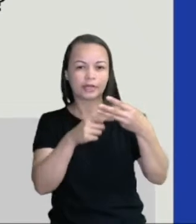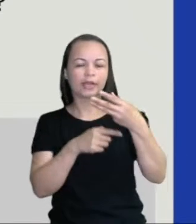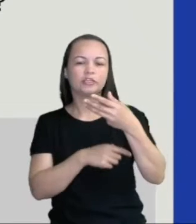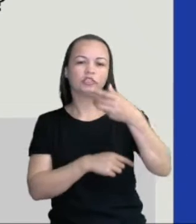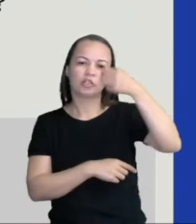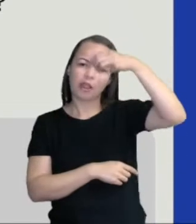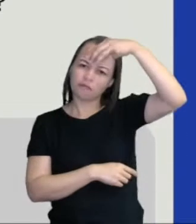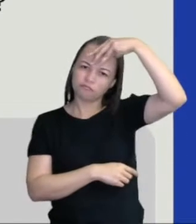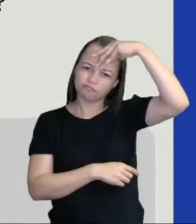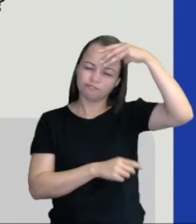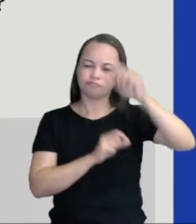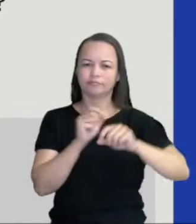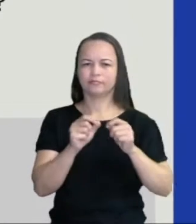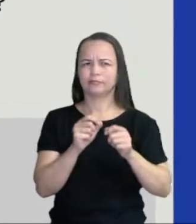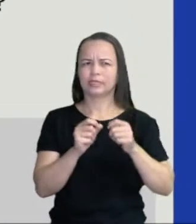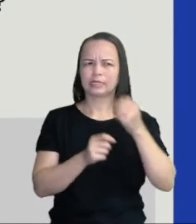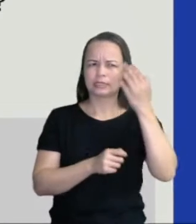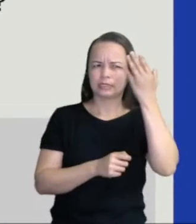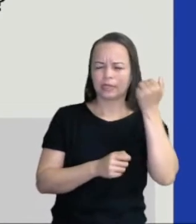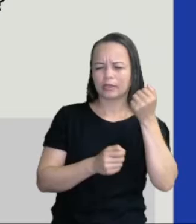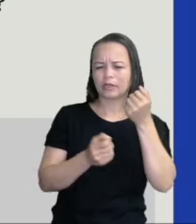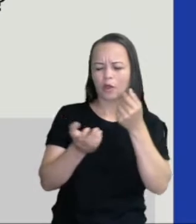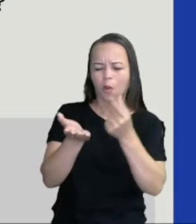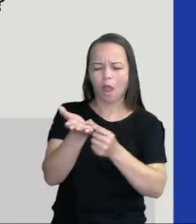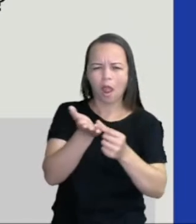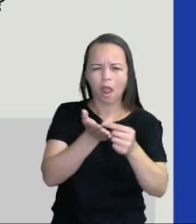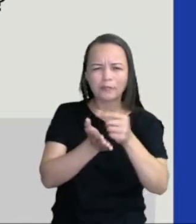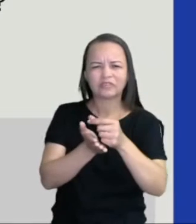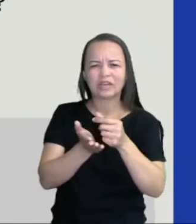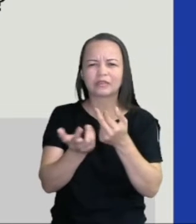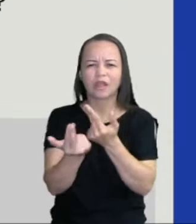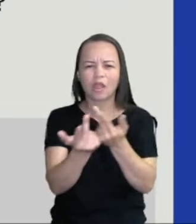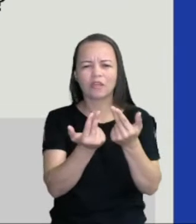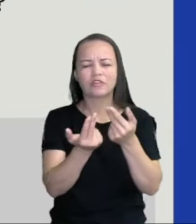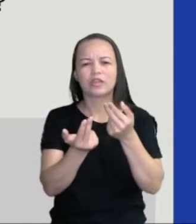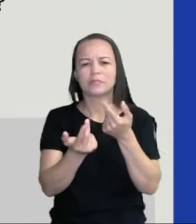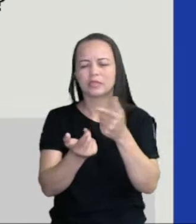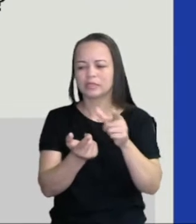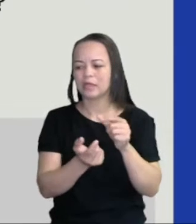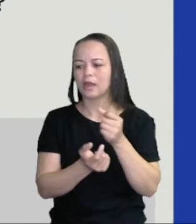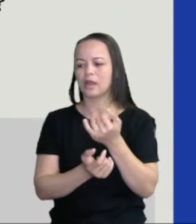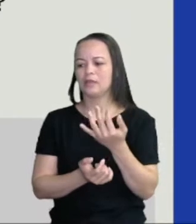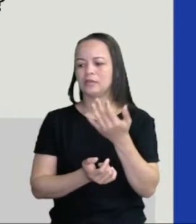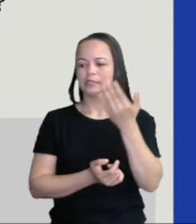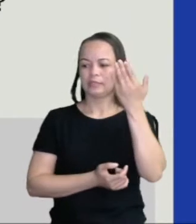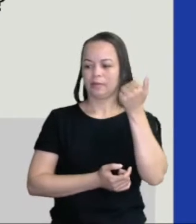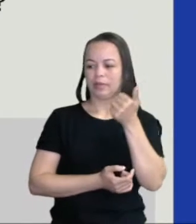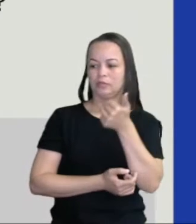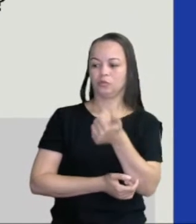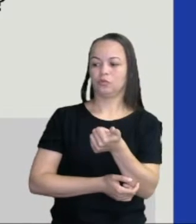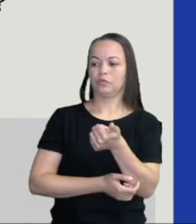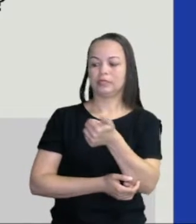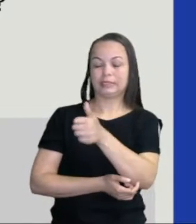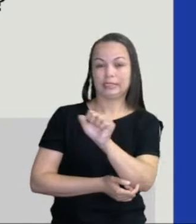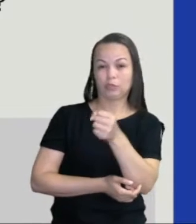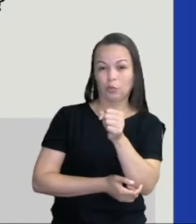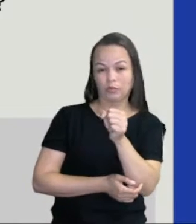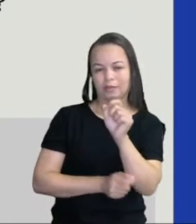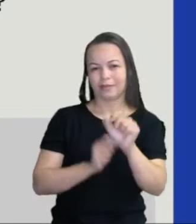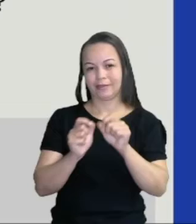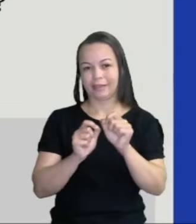que os afiliados não receberam nenhuma repetida, quantas figurinhas cada um recebeu.